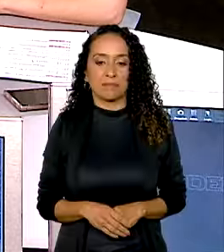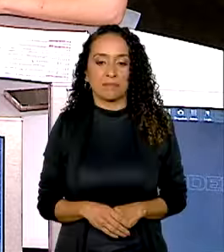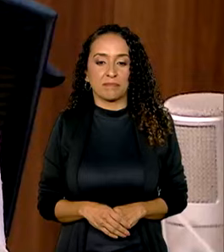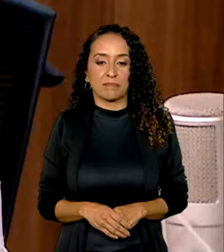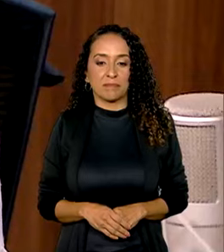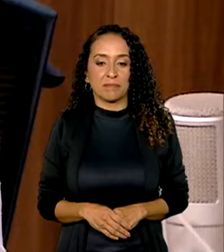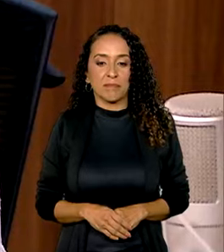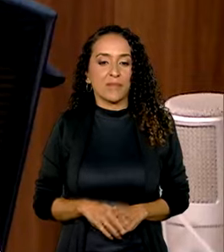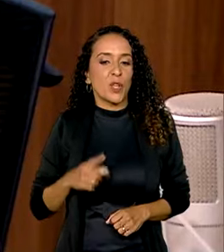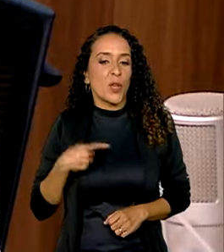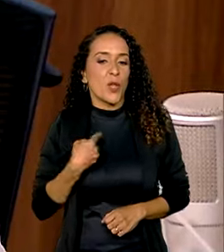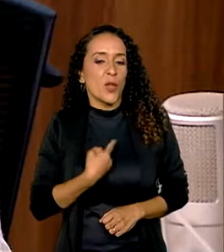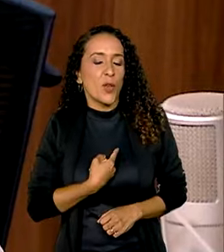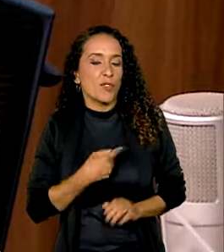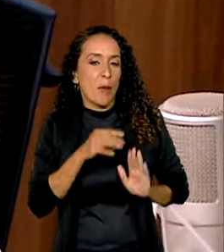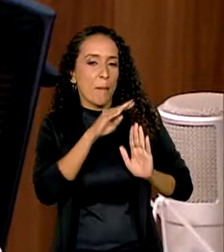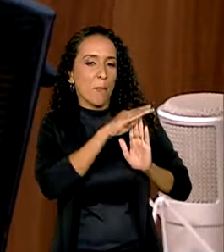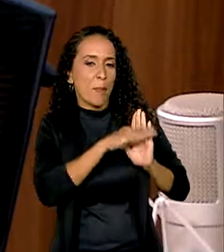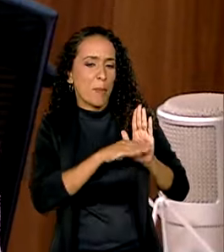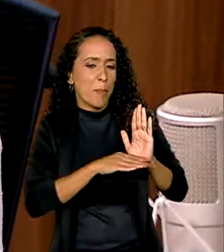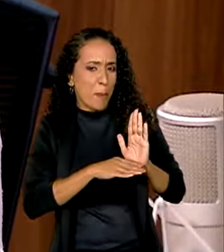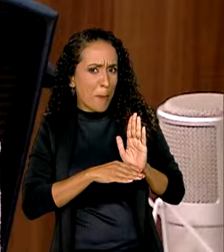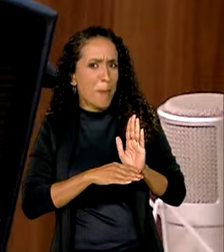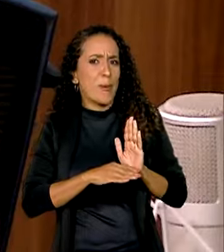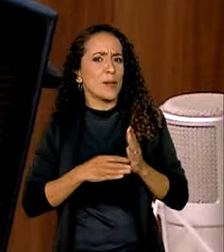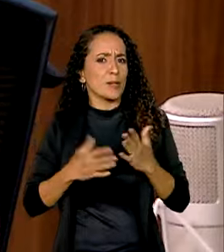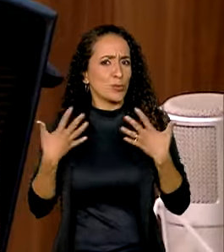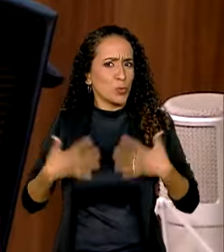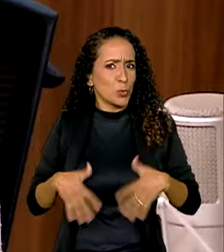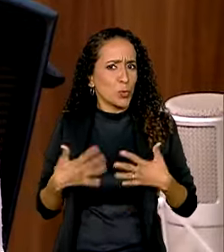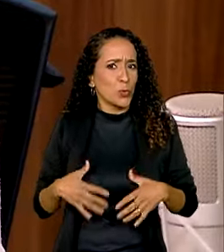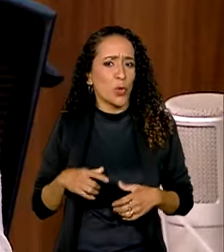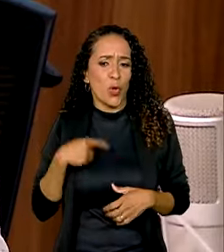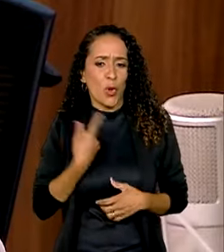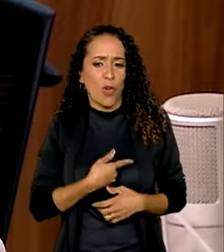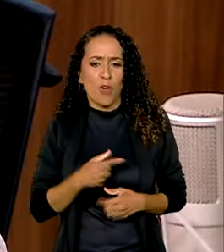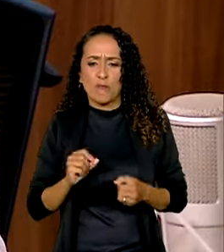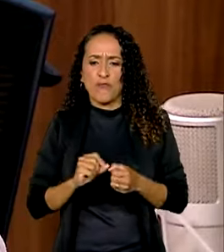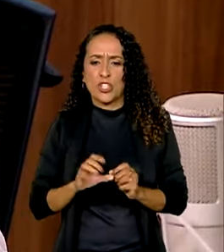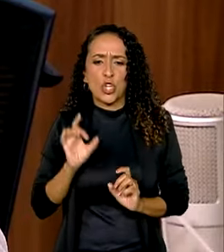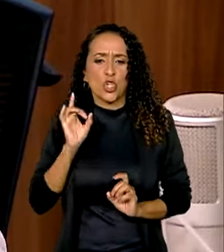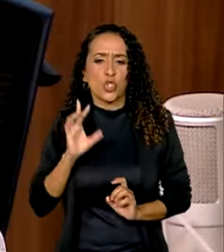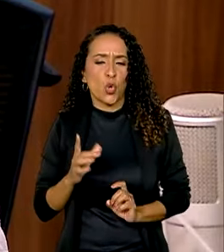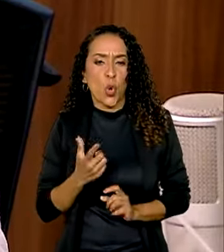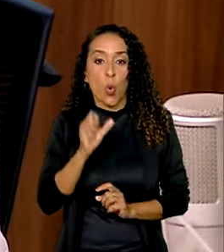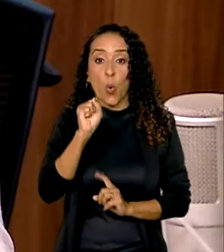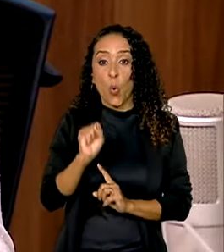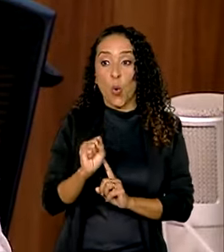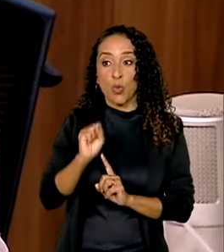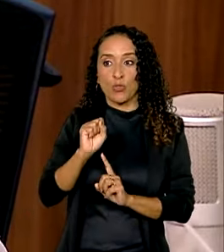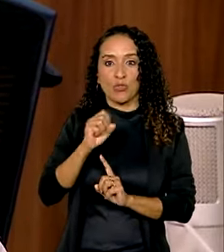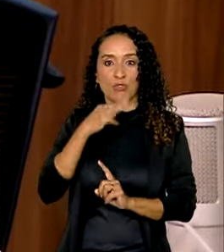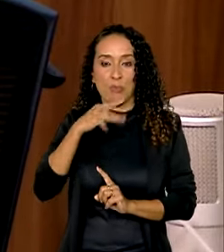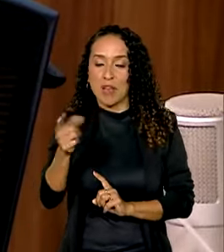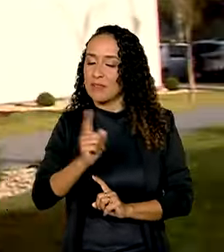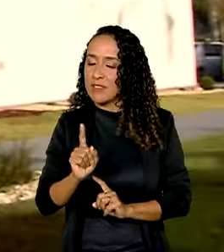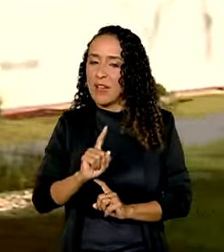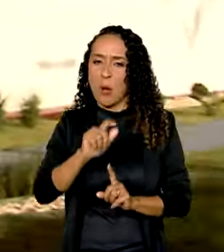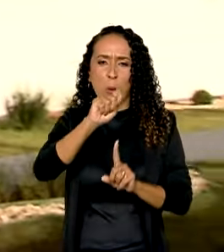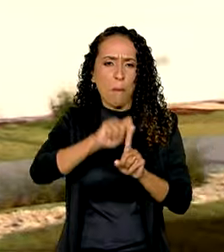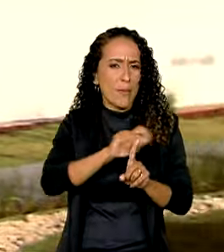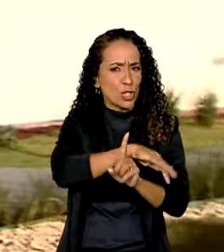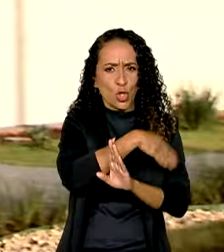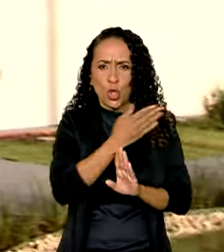Nós estamos com uma programação intensa, né? Na verdade, nós não vamos fazer só o 8 de março, vai ser o mês de março.